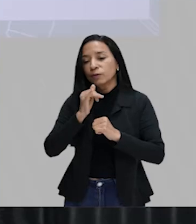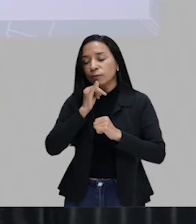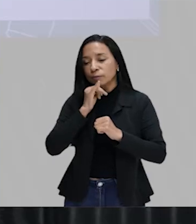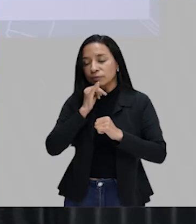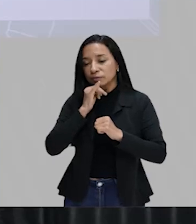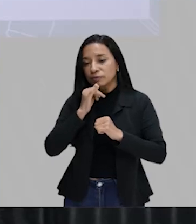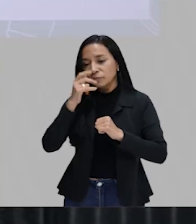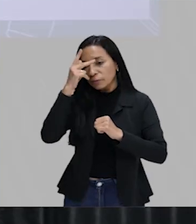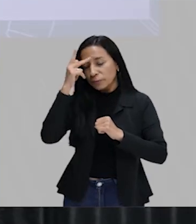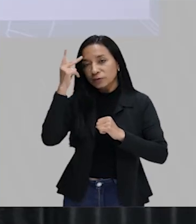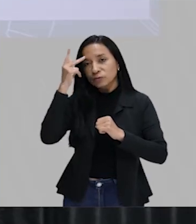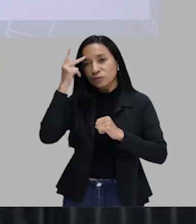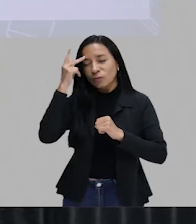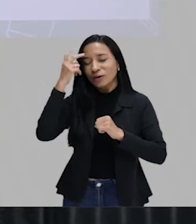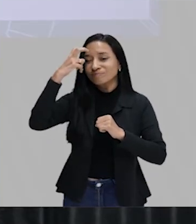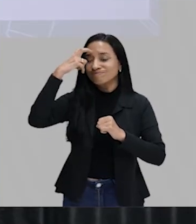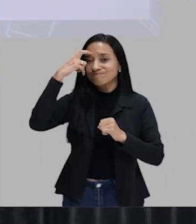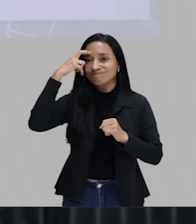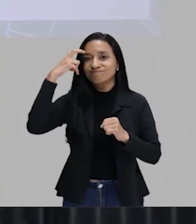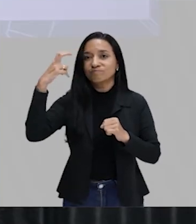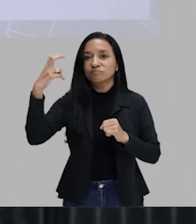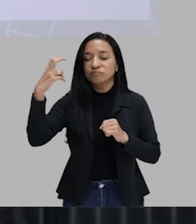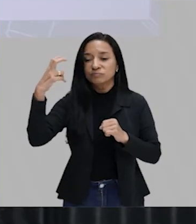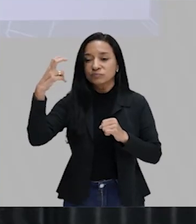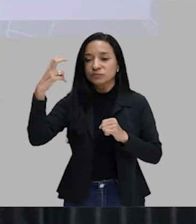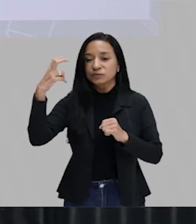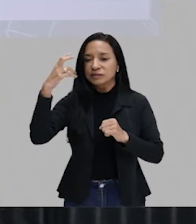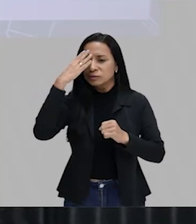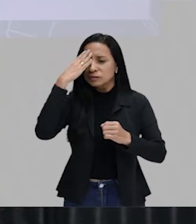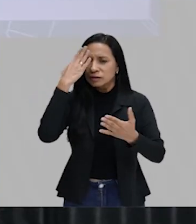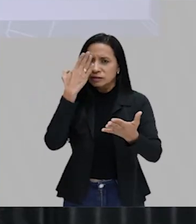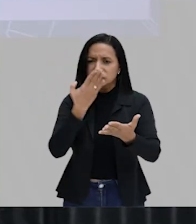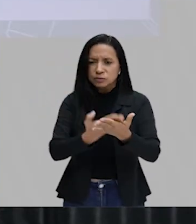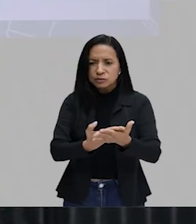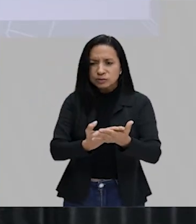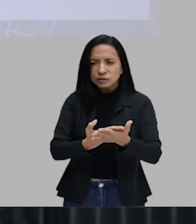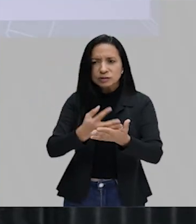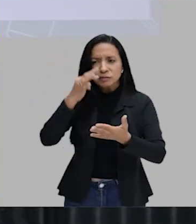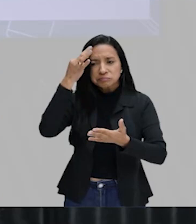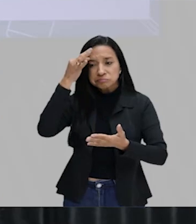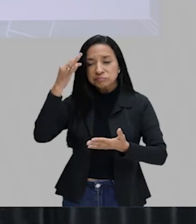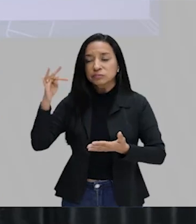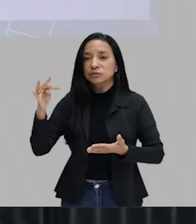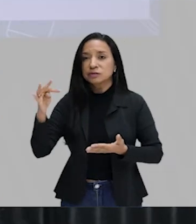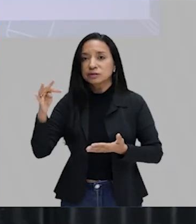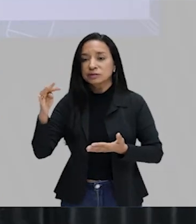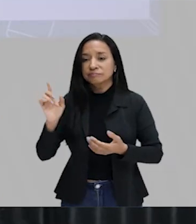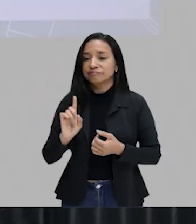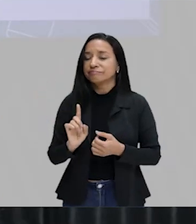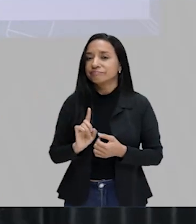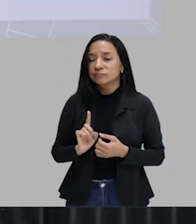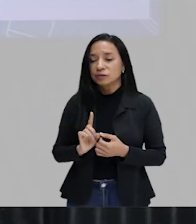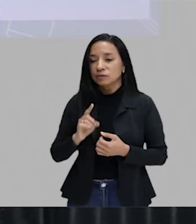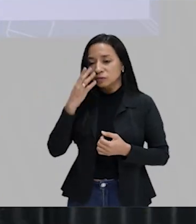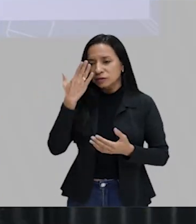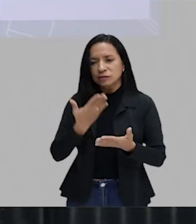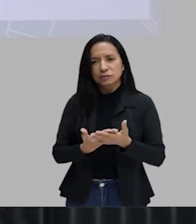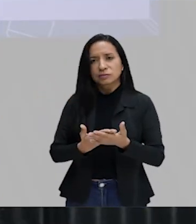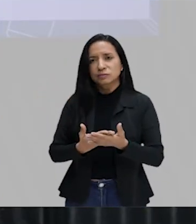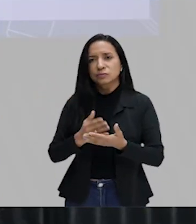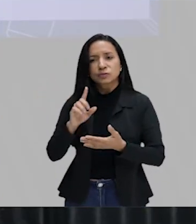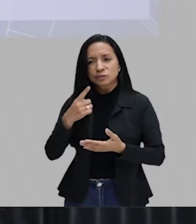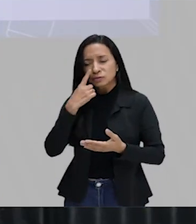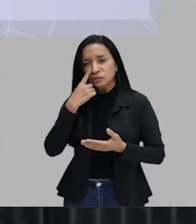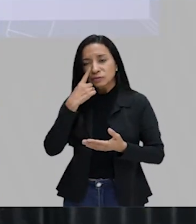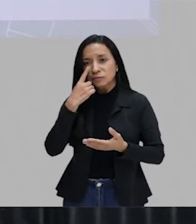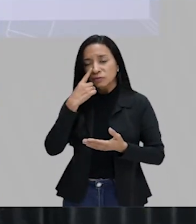é fulano de tal, é tão inteligente e acredita nessa teoria. Não acredito nisso. Você já ouviu alguém falando isso?